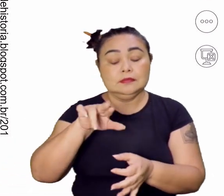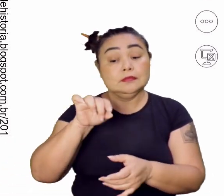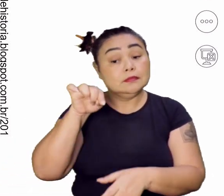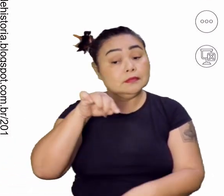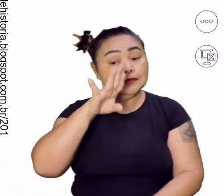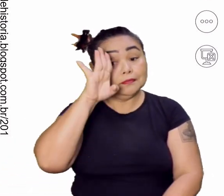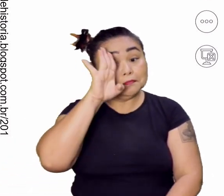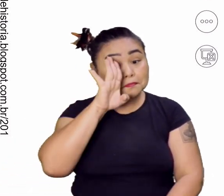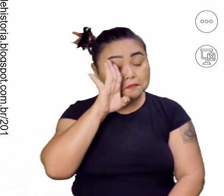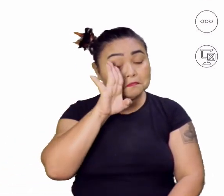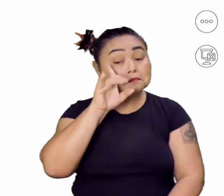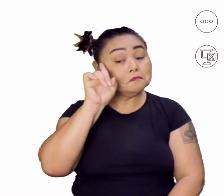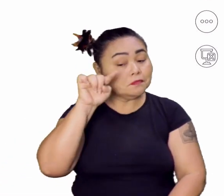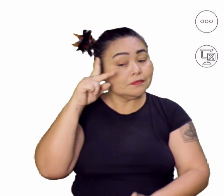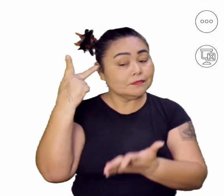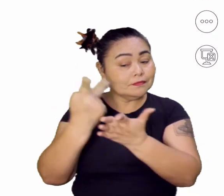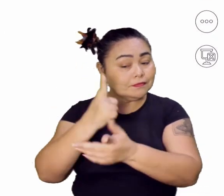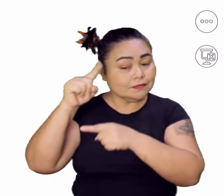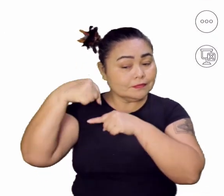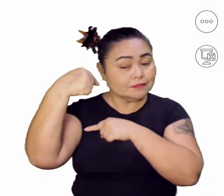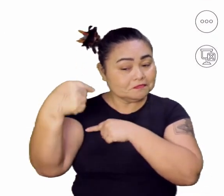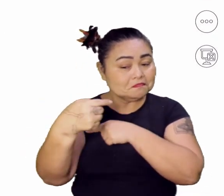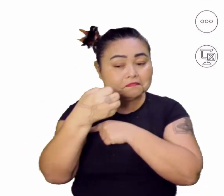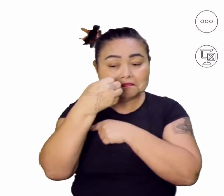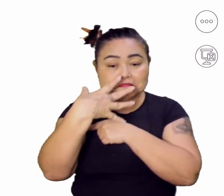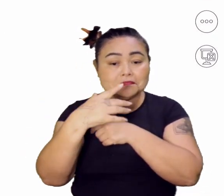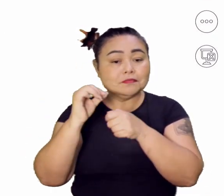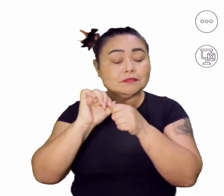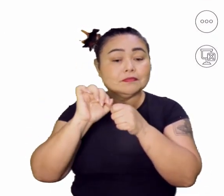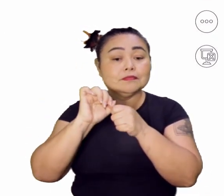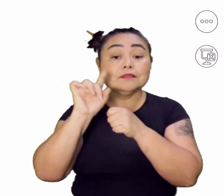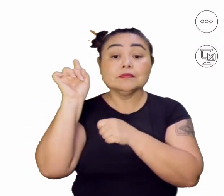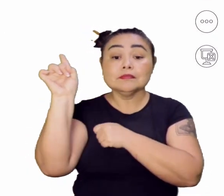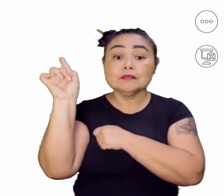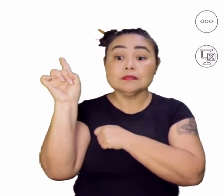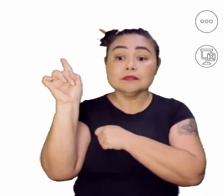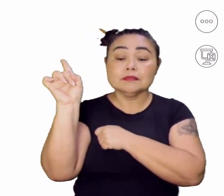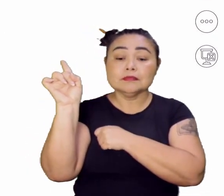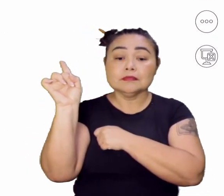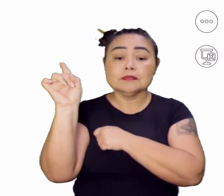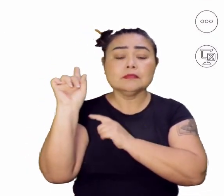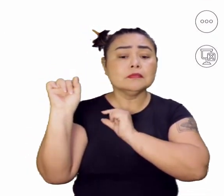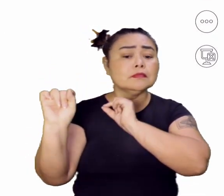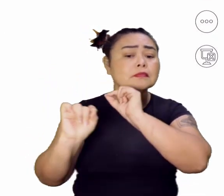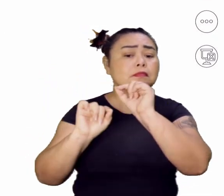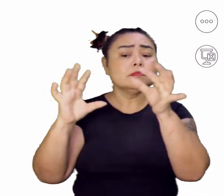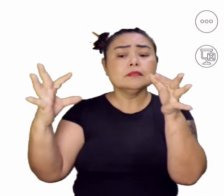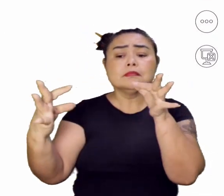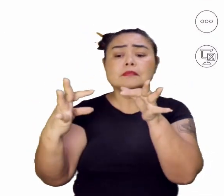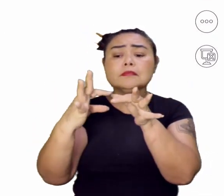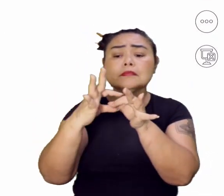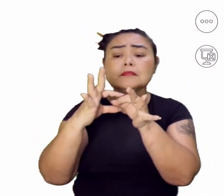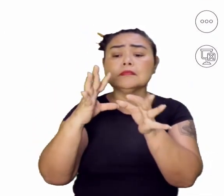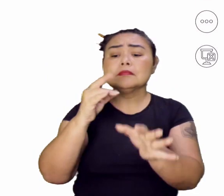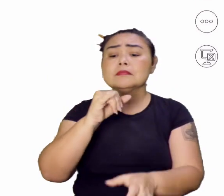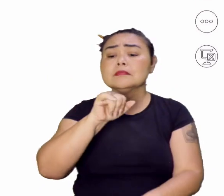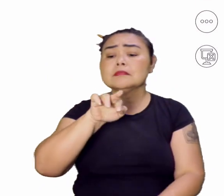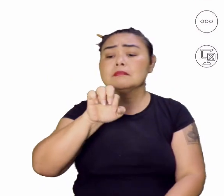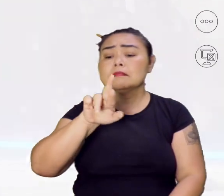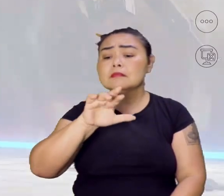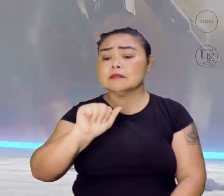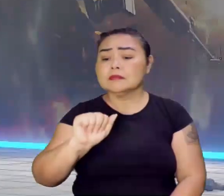uma consequência muito grande. Olha aí, ó. O que é essa União Ibérica? Vem cá comigo.